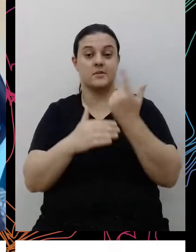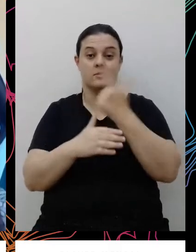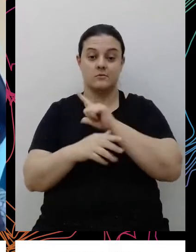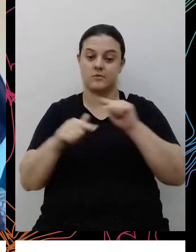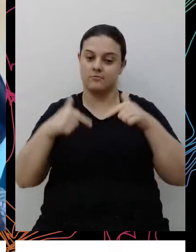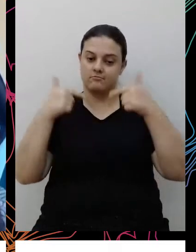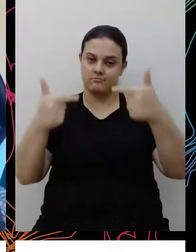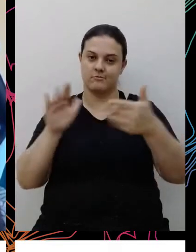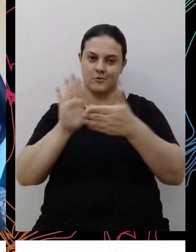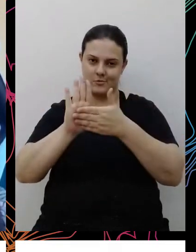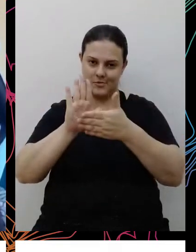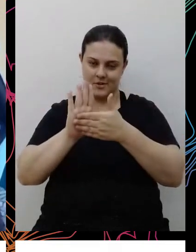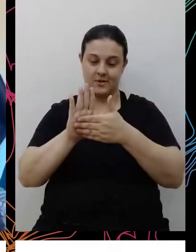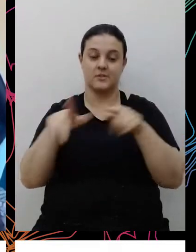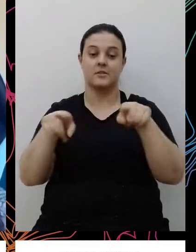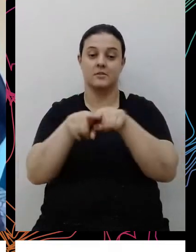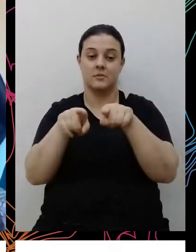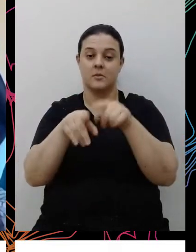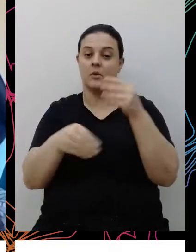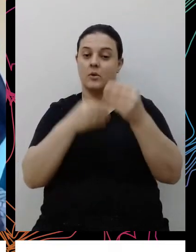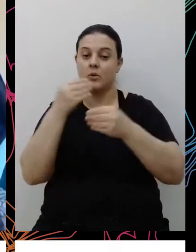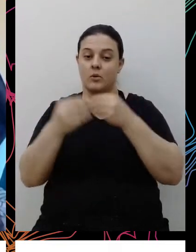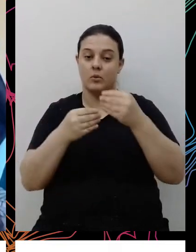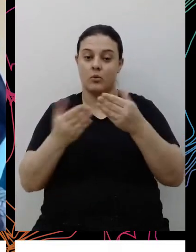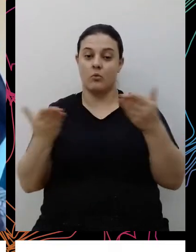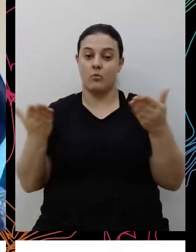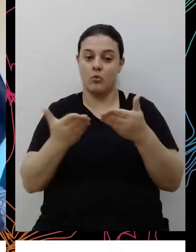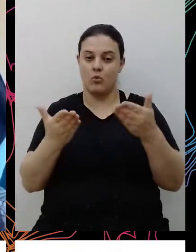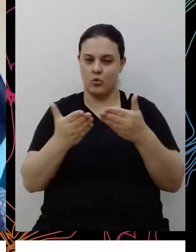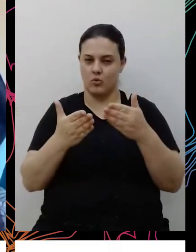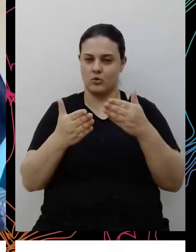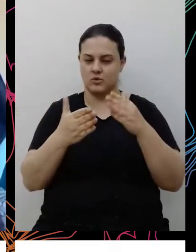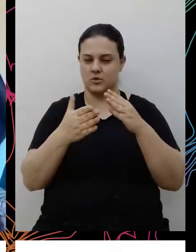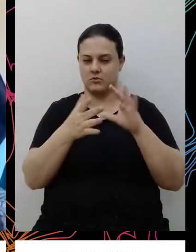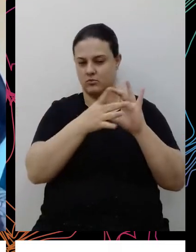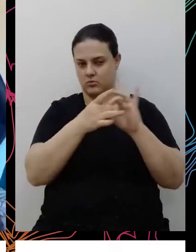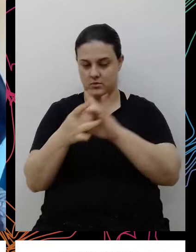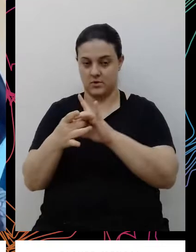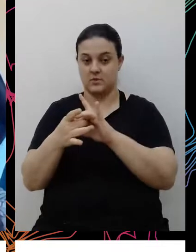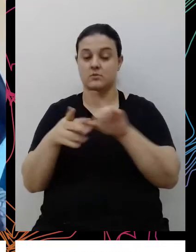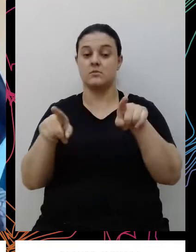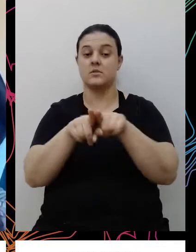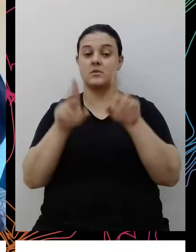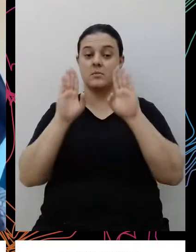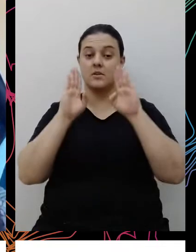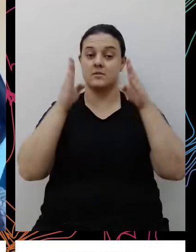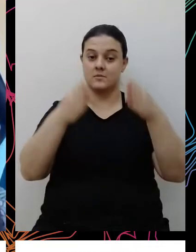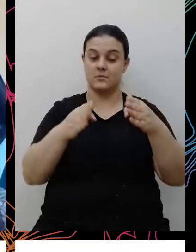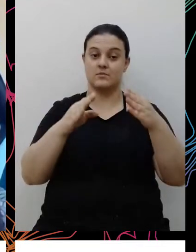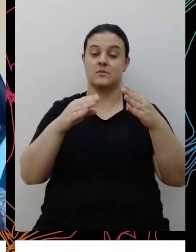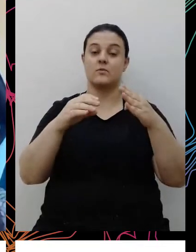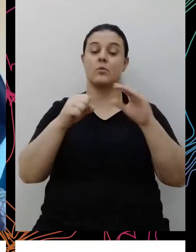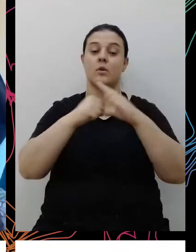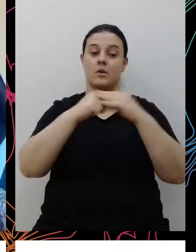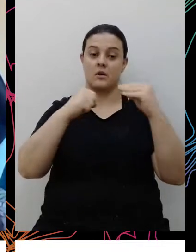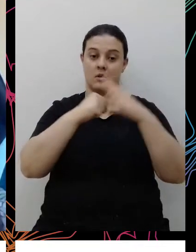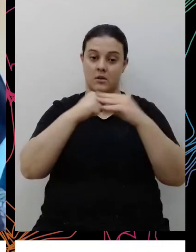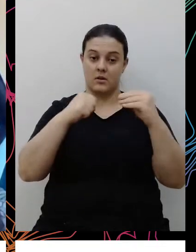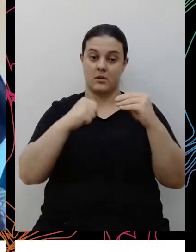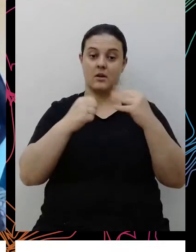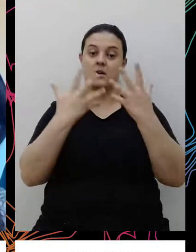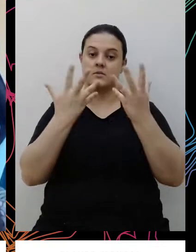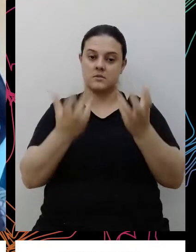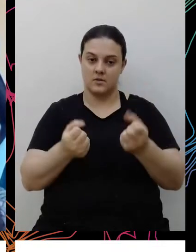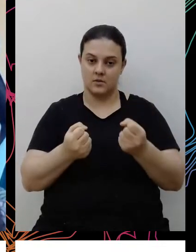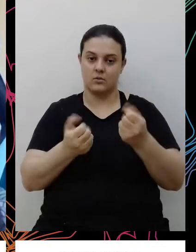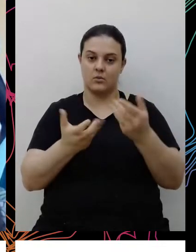pauta, trazendo um pouco também de como eles estão vendo esse contexto atual. E um caso específico da empresa Carrefour, que gentilmente aceitou